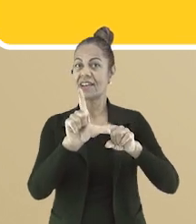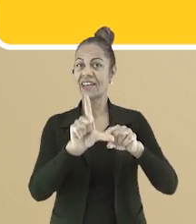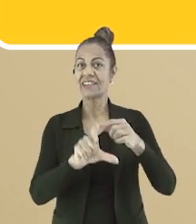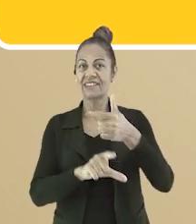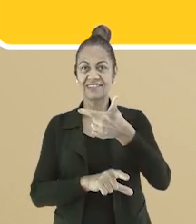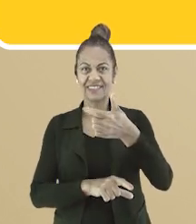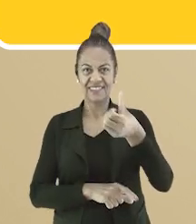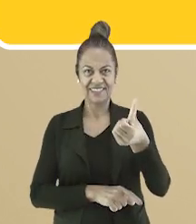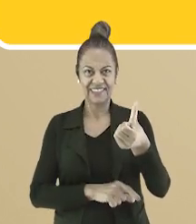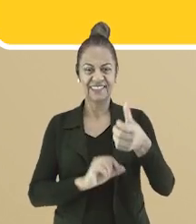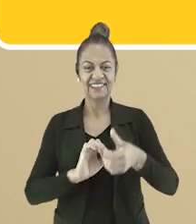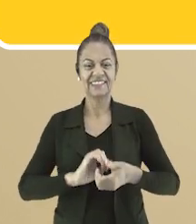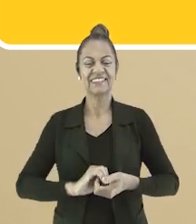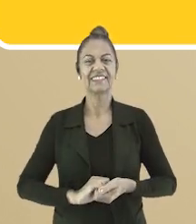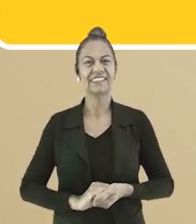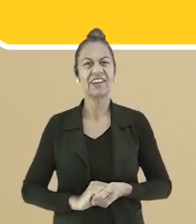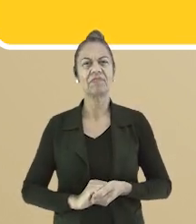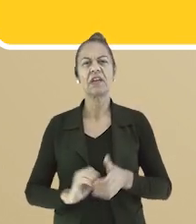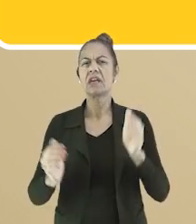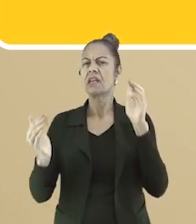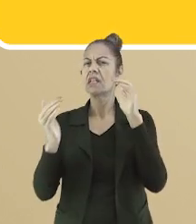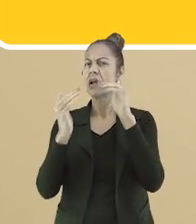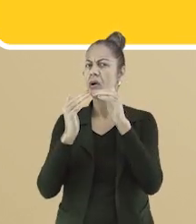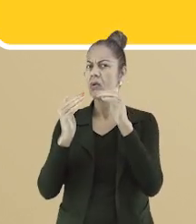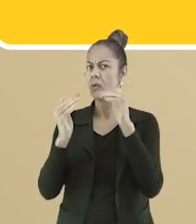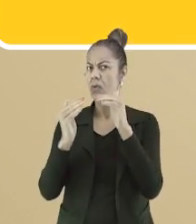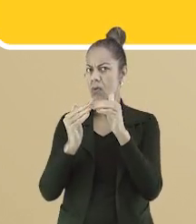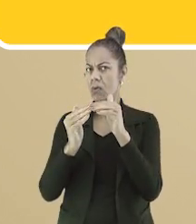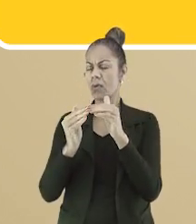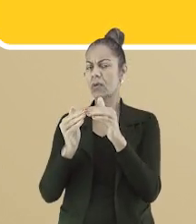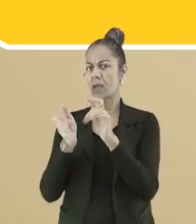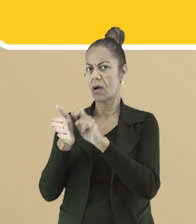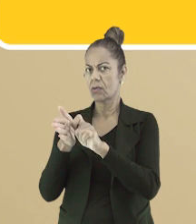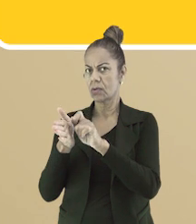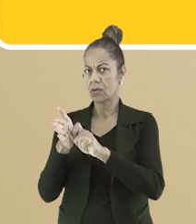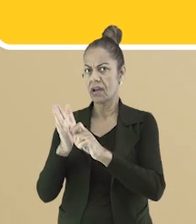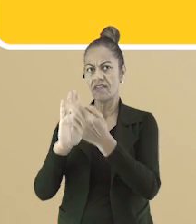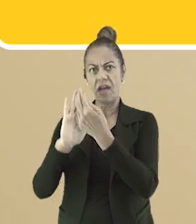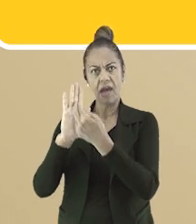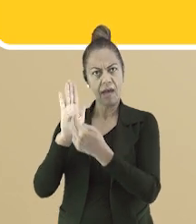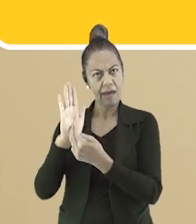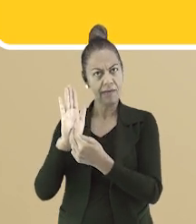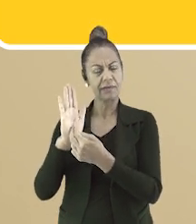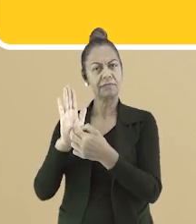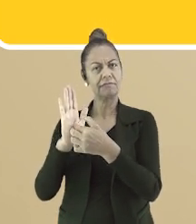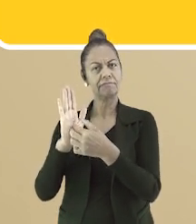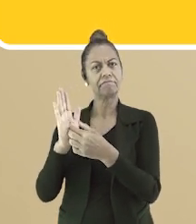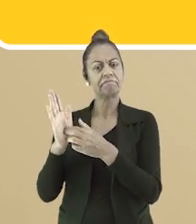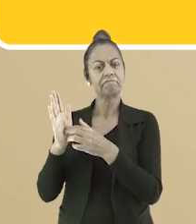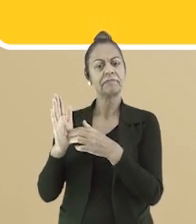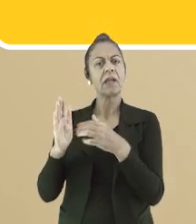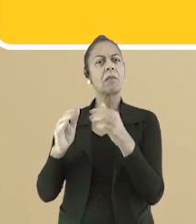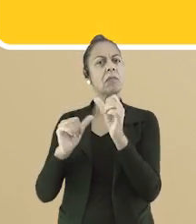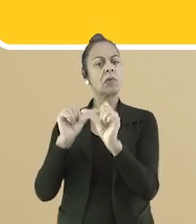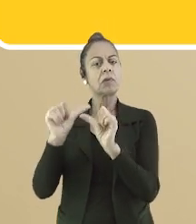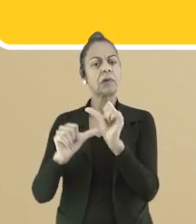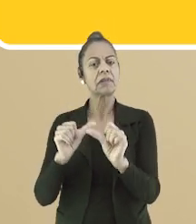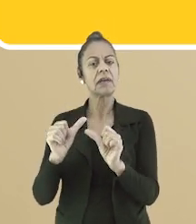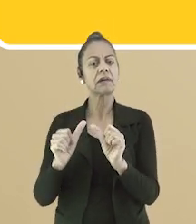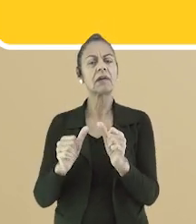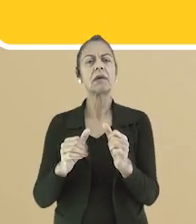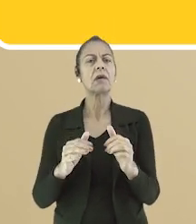Questão 2. De acordo com o novo acordo ortográfico, marque a opção em que as palavras estão escritas de maneira correta.